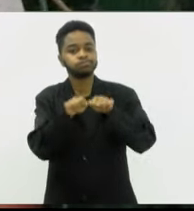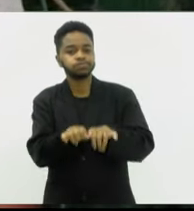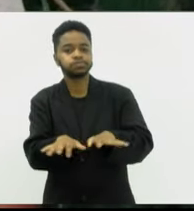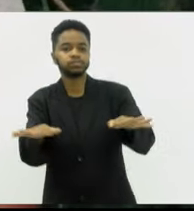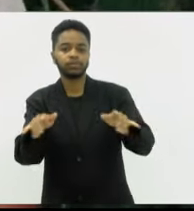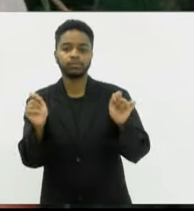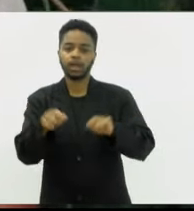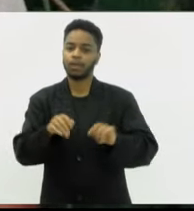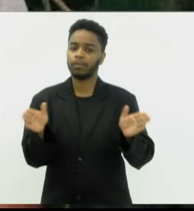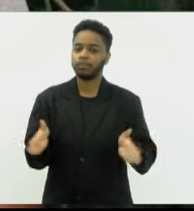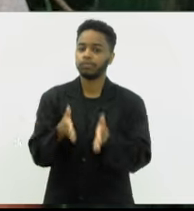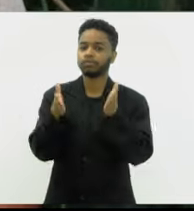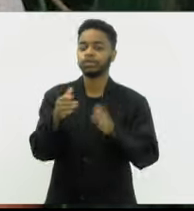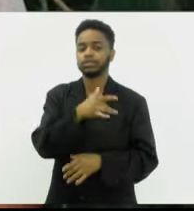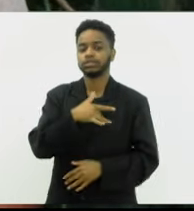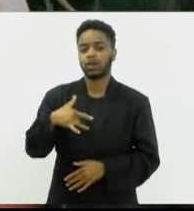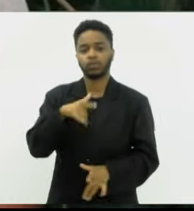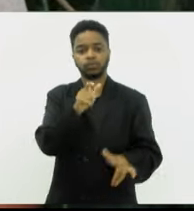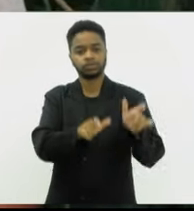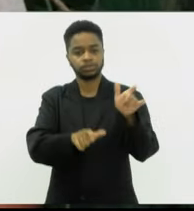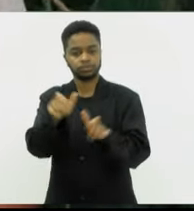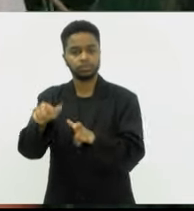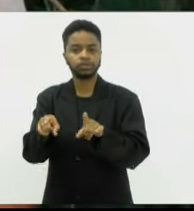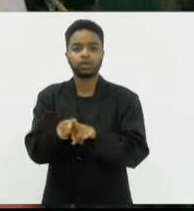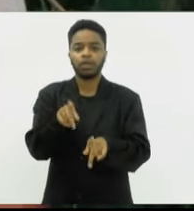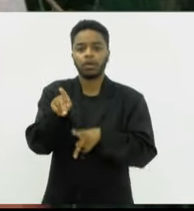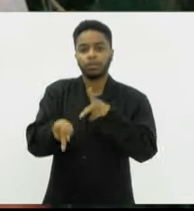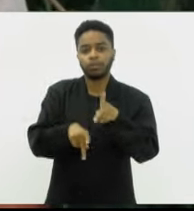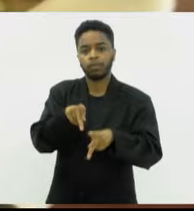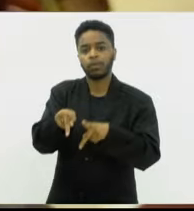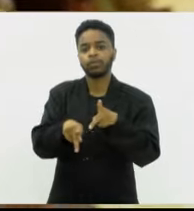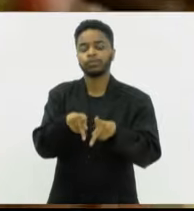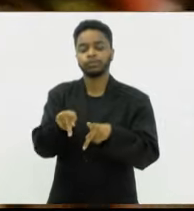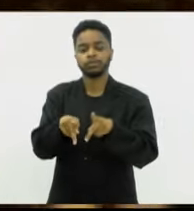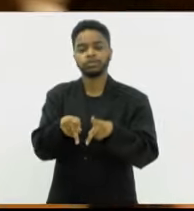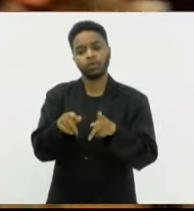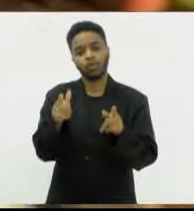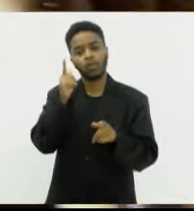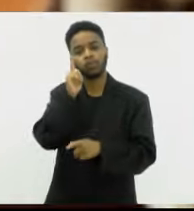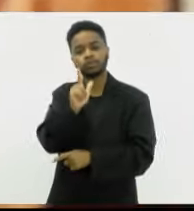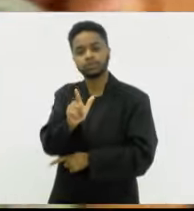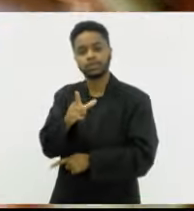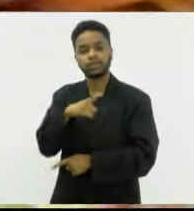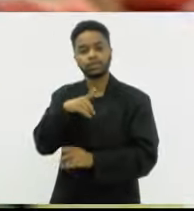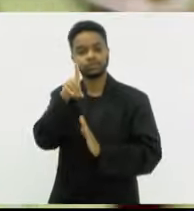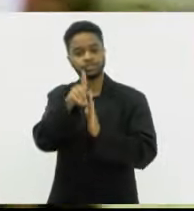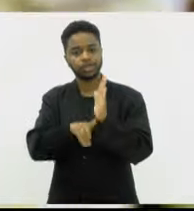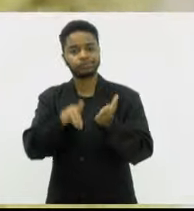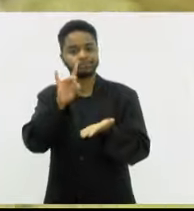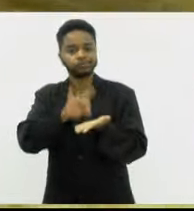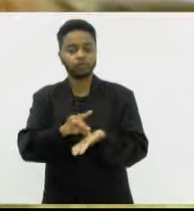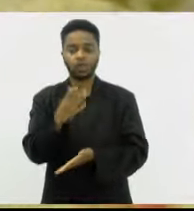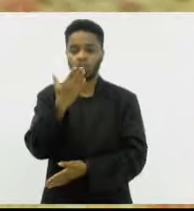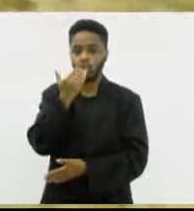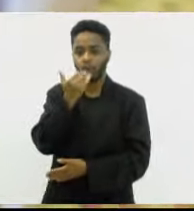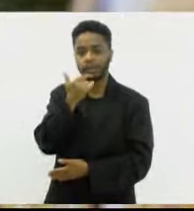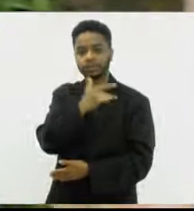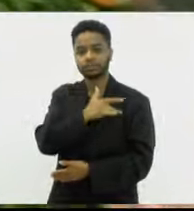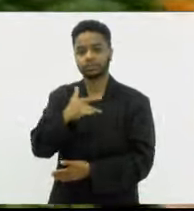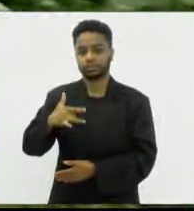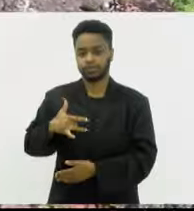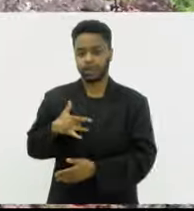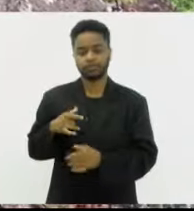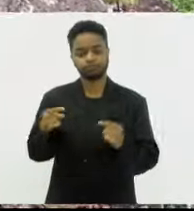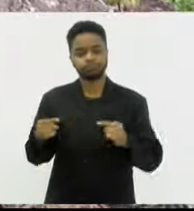promova a saúde das pessoas e das populações que possam vir a ter um direito de fato de alimentação